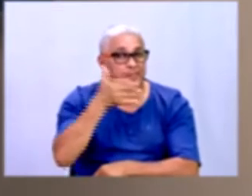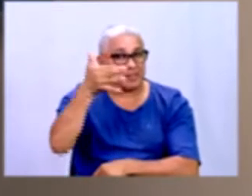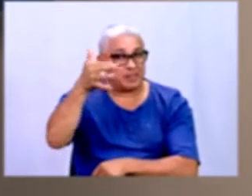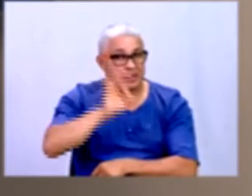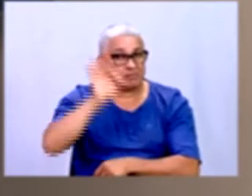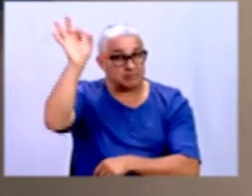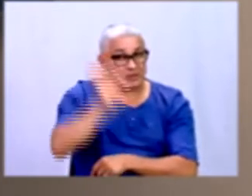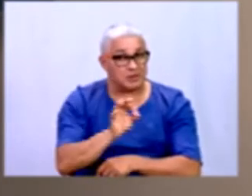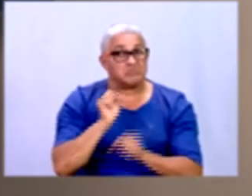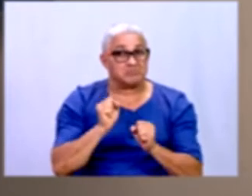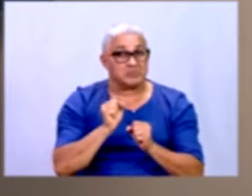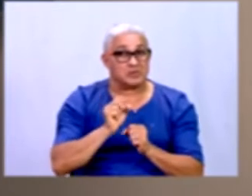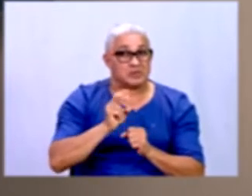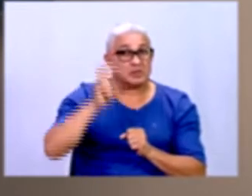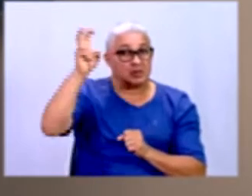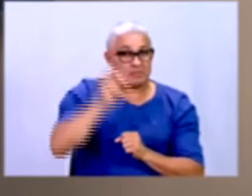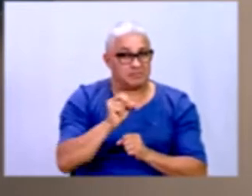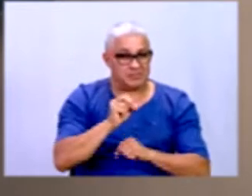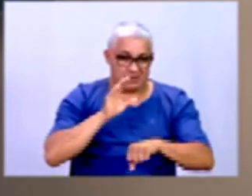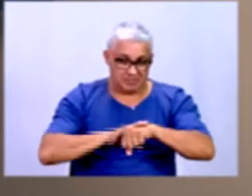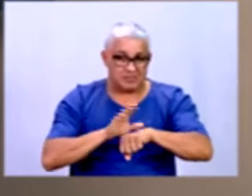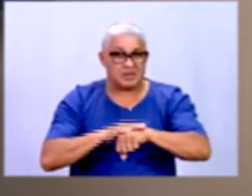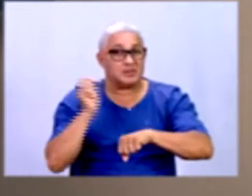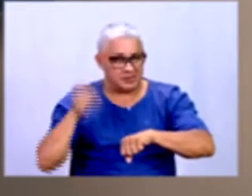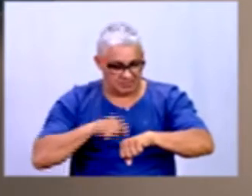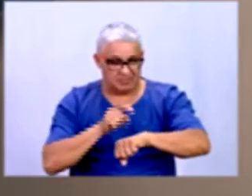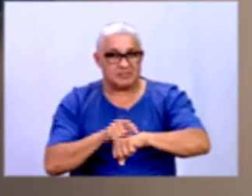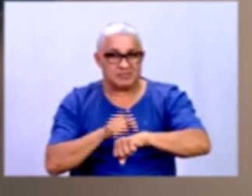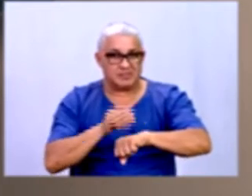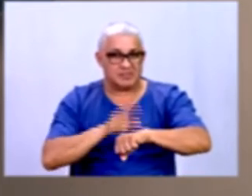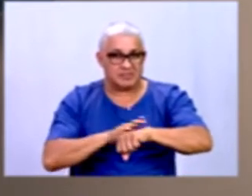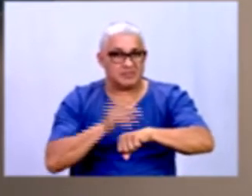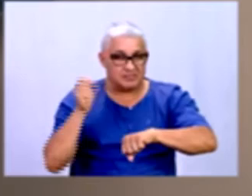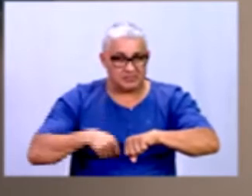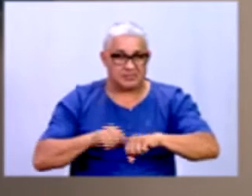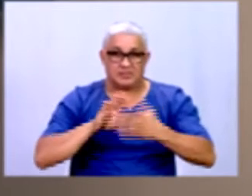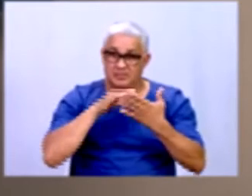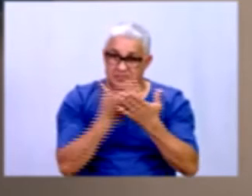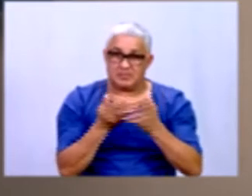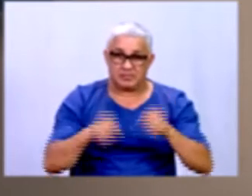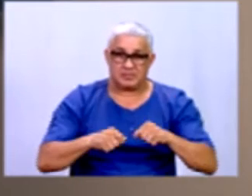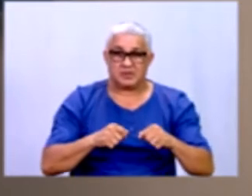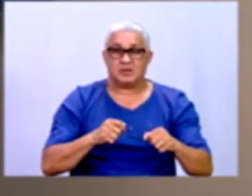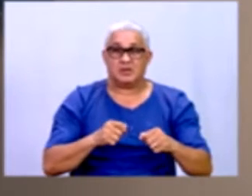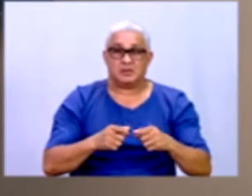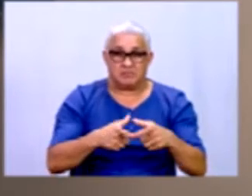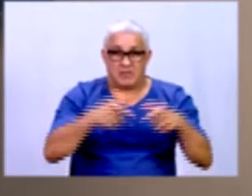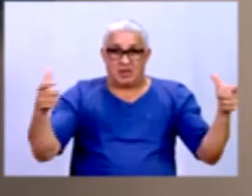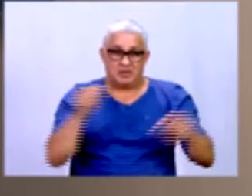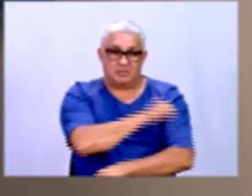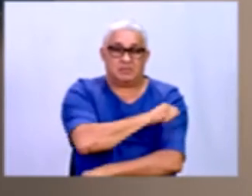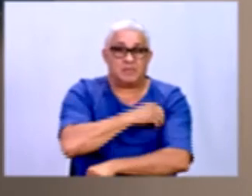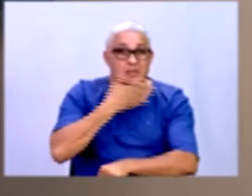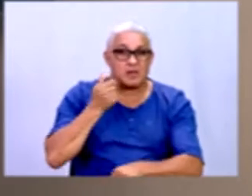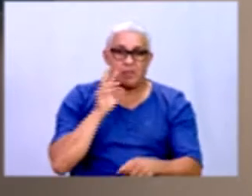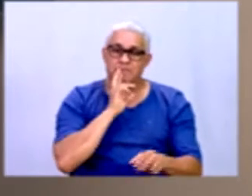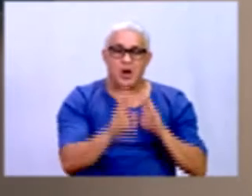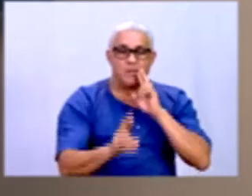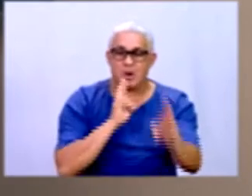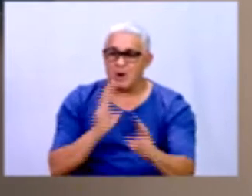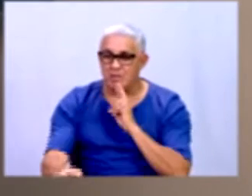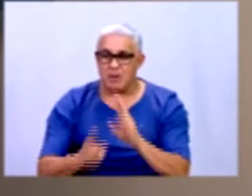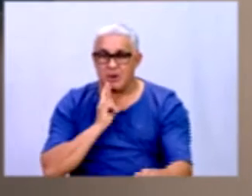Ele poderia pegar 50% se ele tivesse tempo, né? Se a escola tem tempo para fazer, quanto mais alunos responder, melhor, lógico. A gente tem